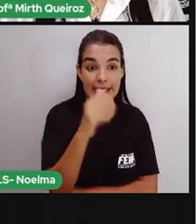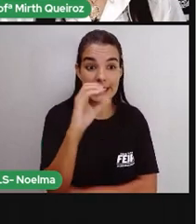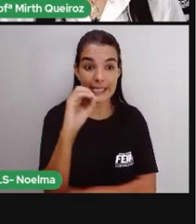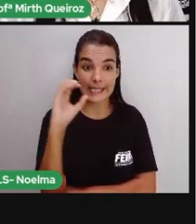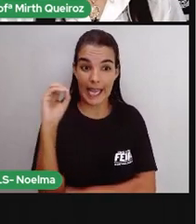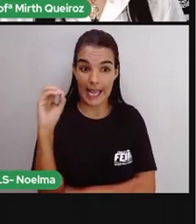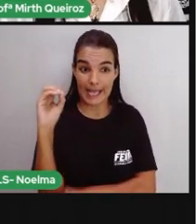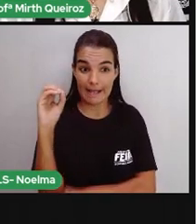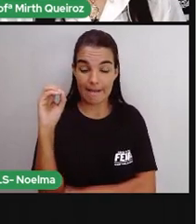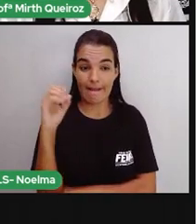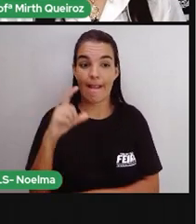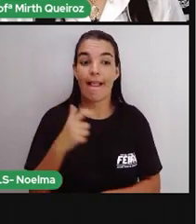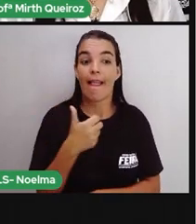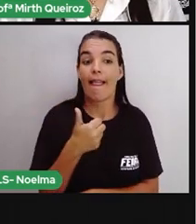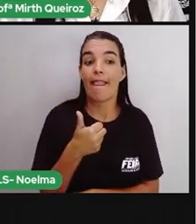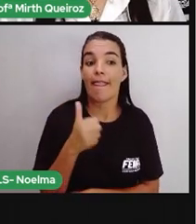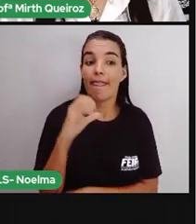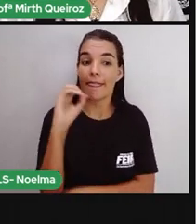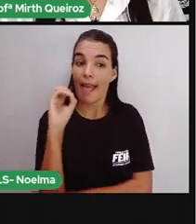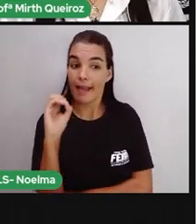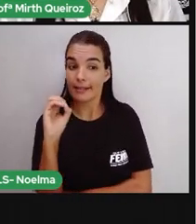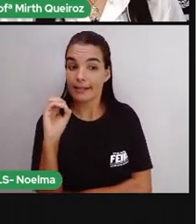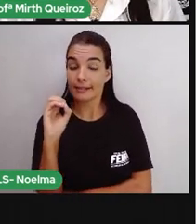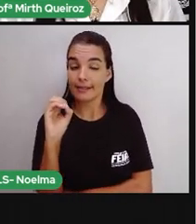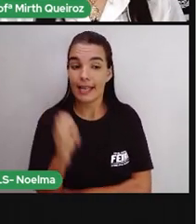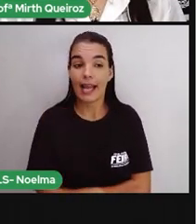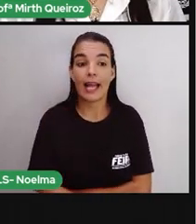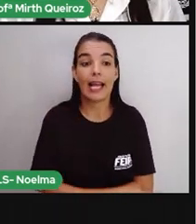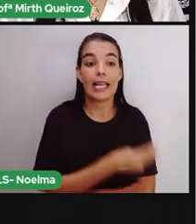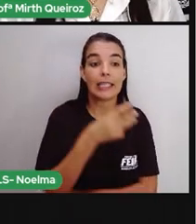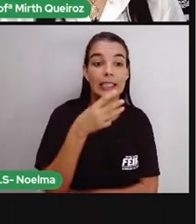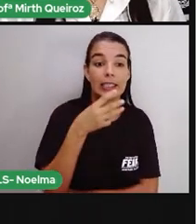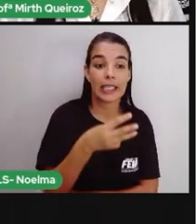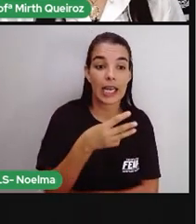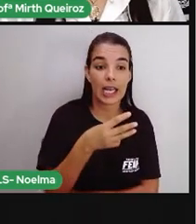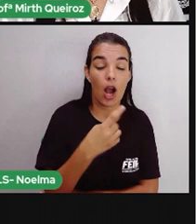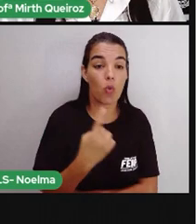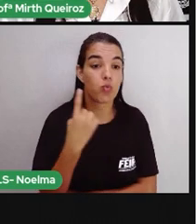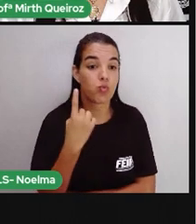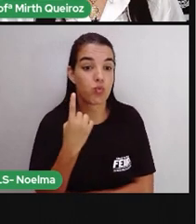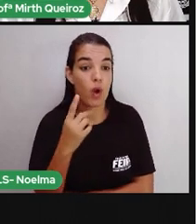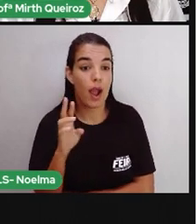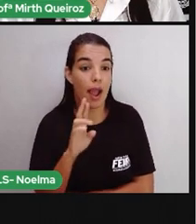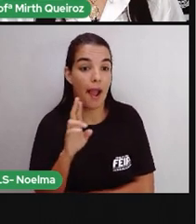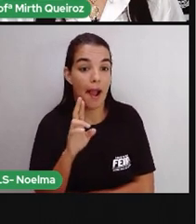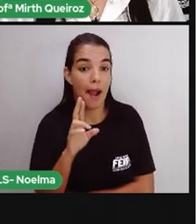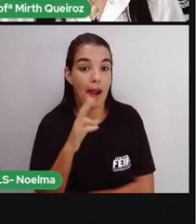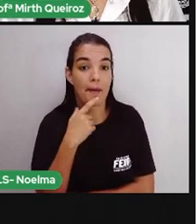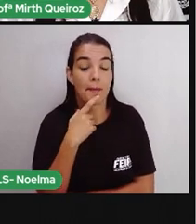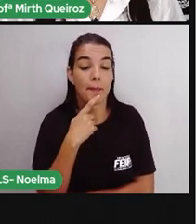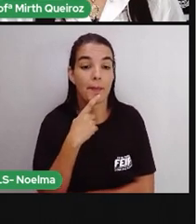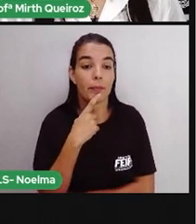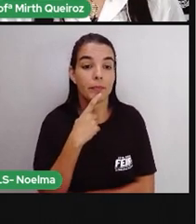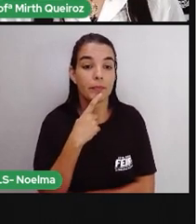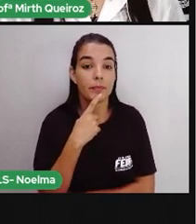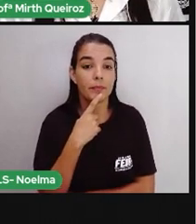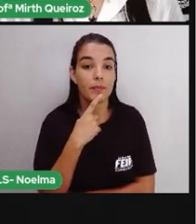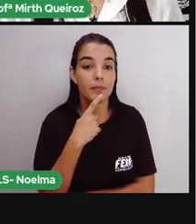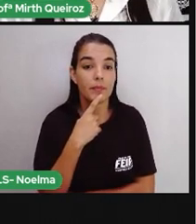uma de 10, 3 de 1 real, uma de 50, uma de 25 e uma de 10.